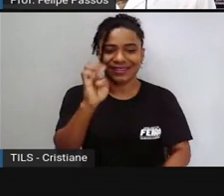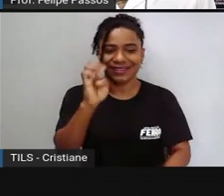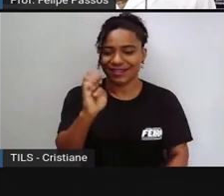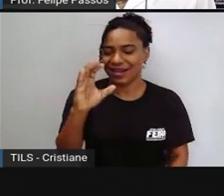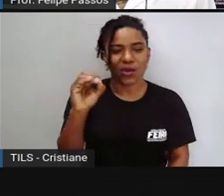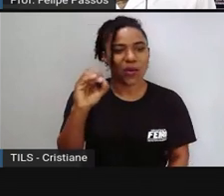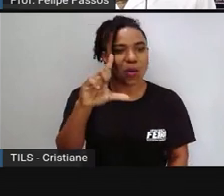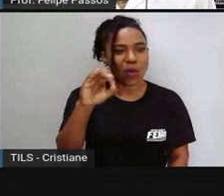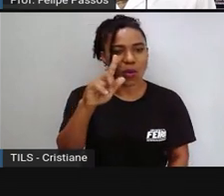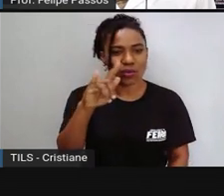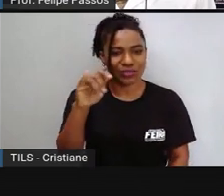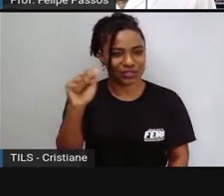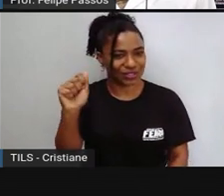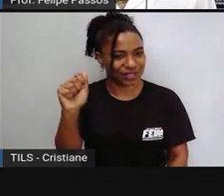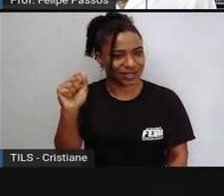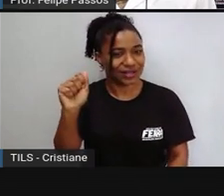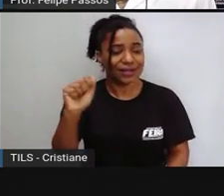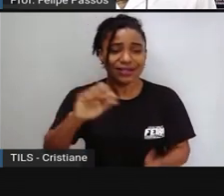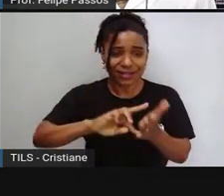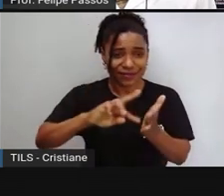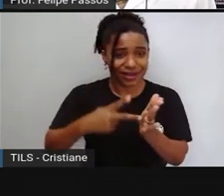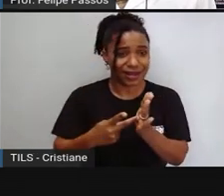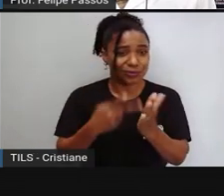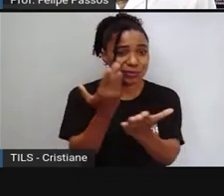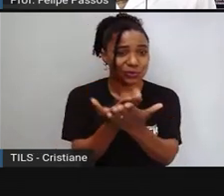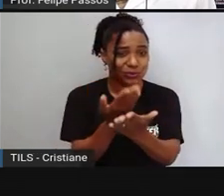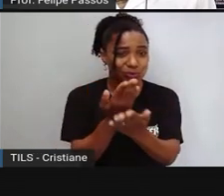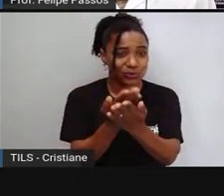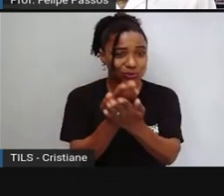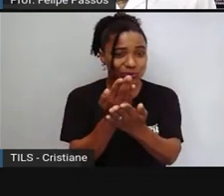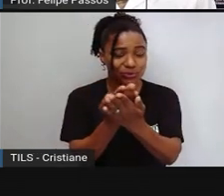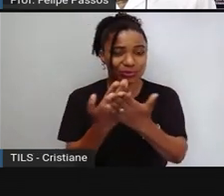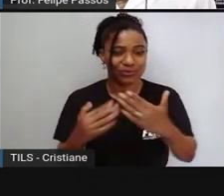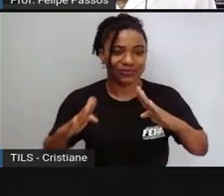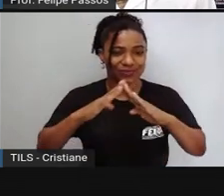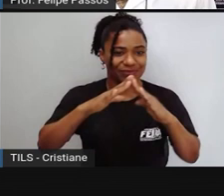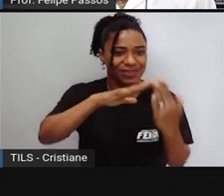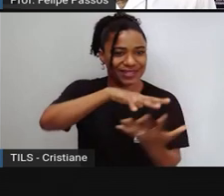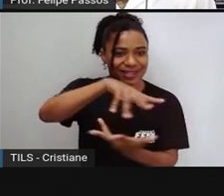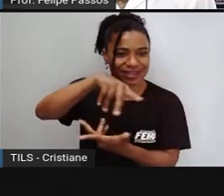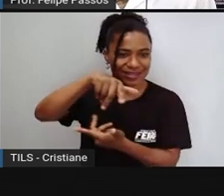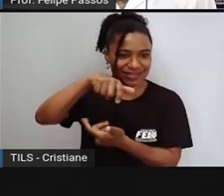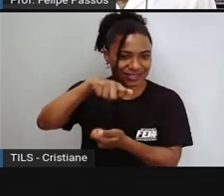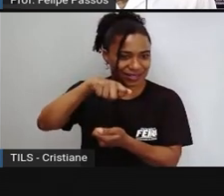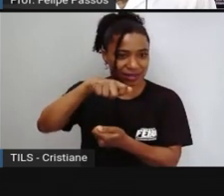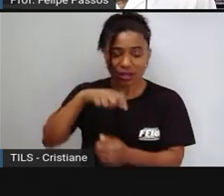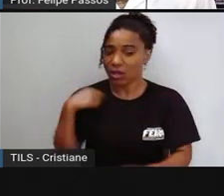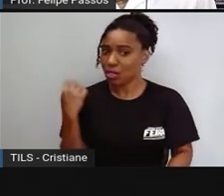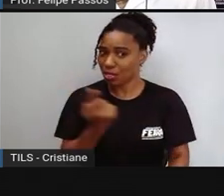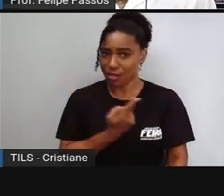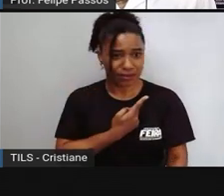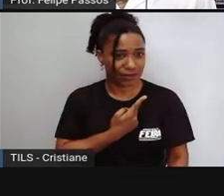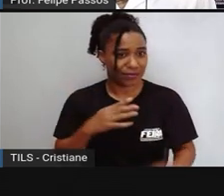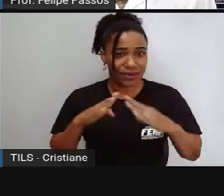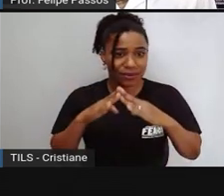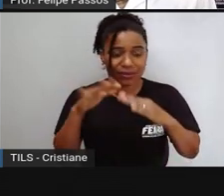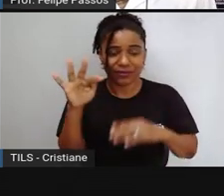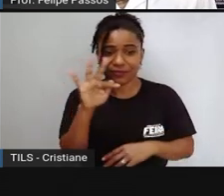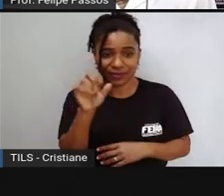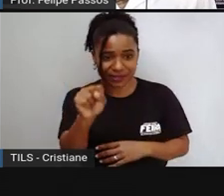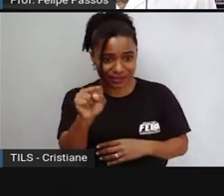da casa. Na verdade, nós não moramos em Feira de Santana, nós